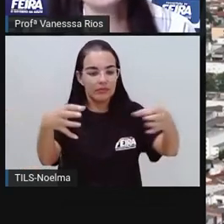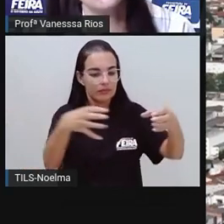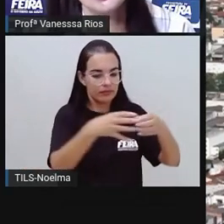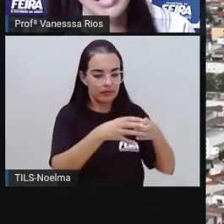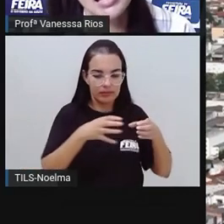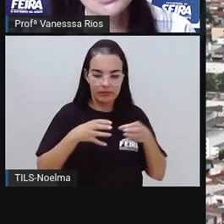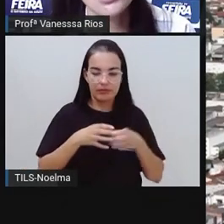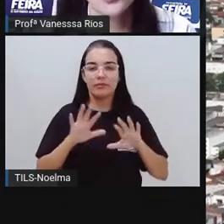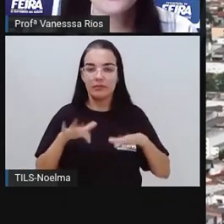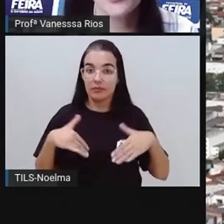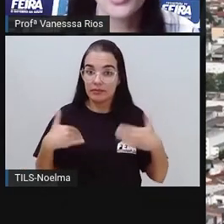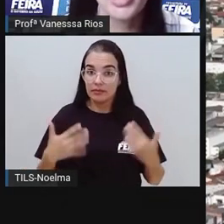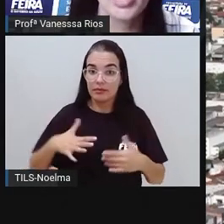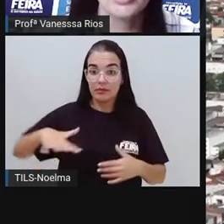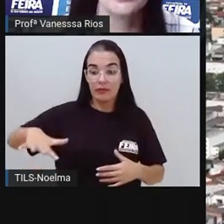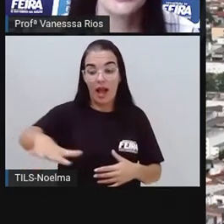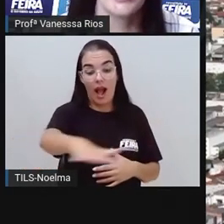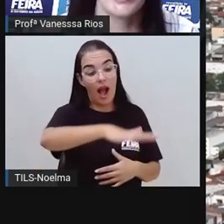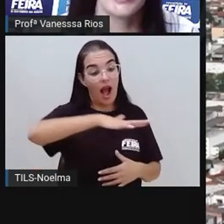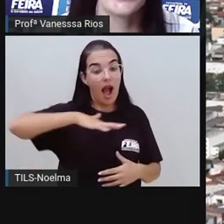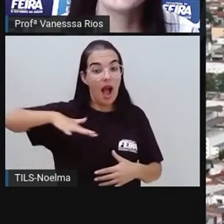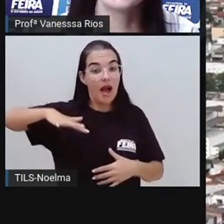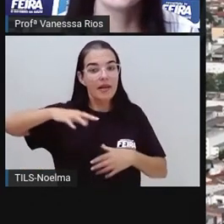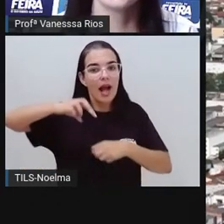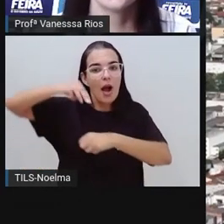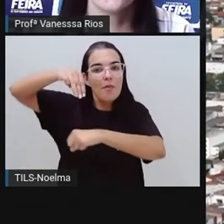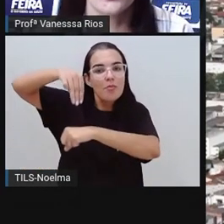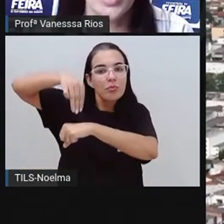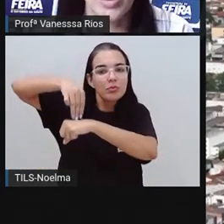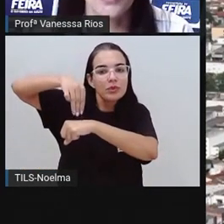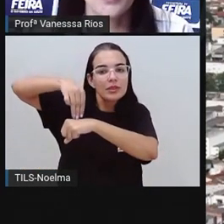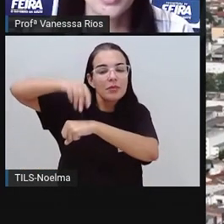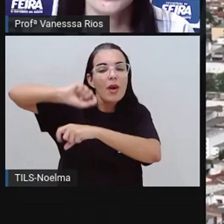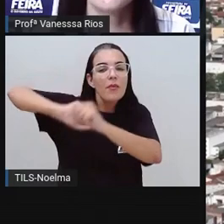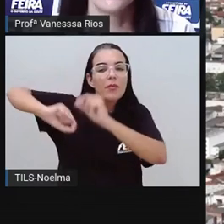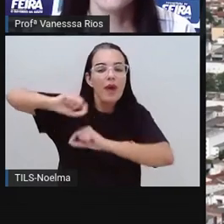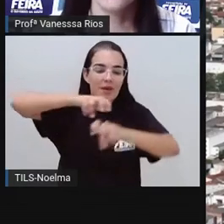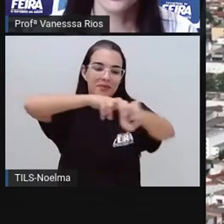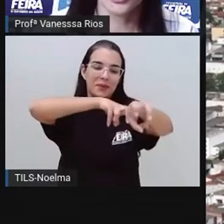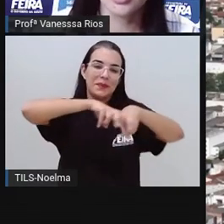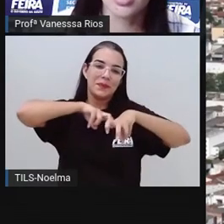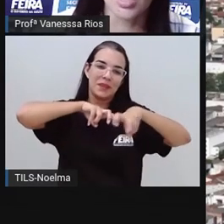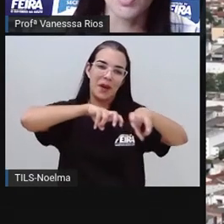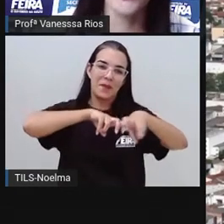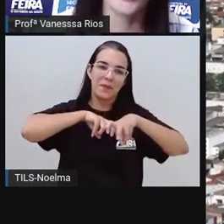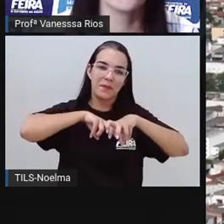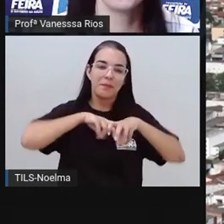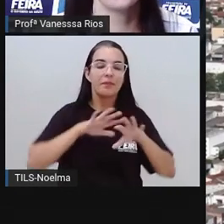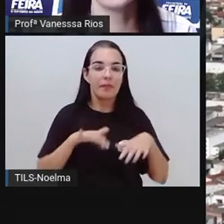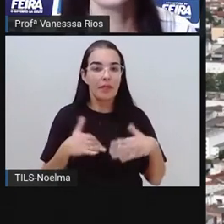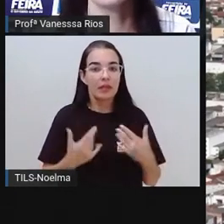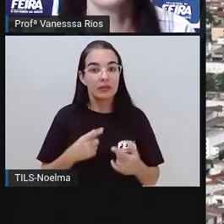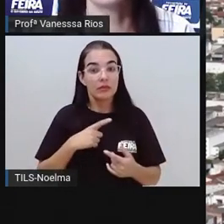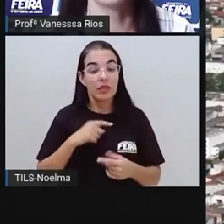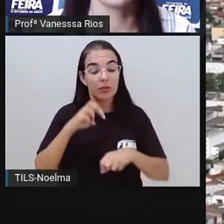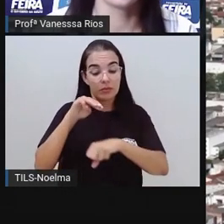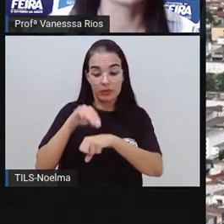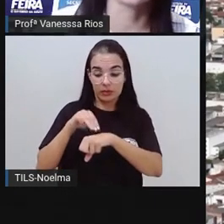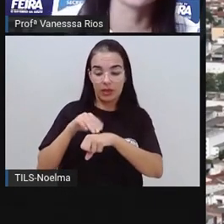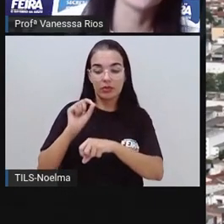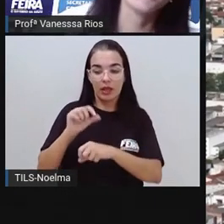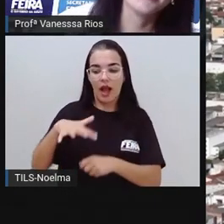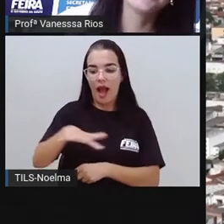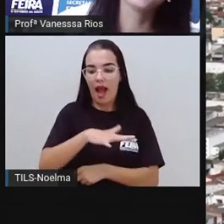territoriais compõem aí a área rural. Então, o município é composto por